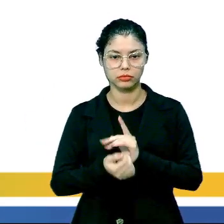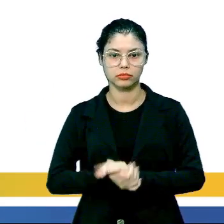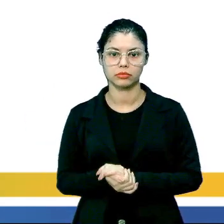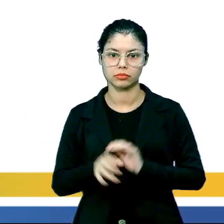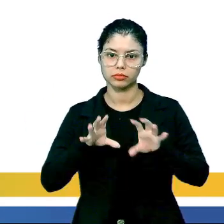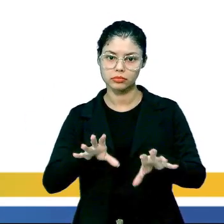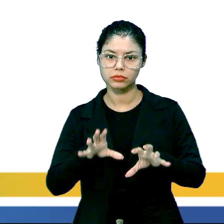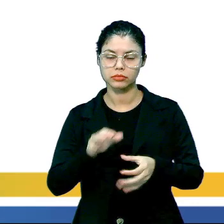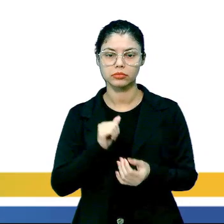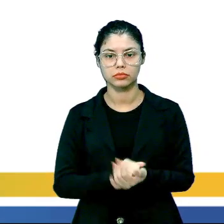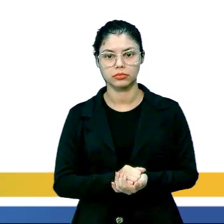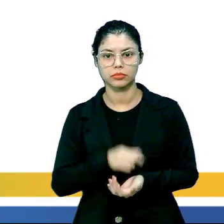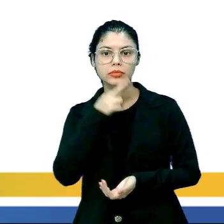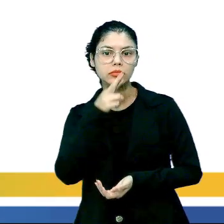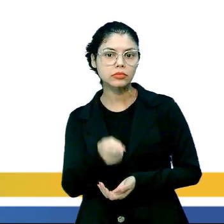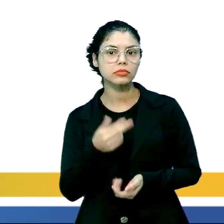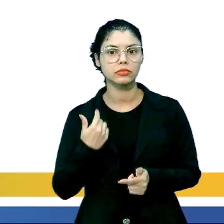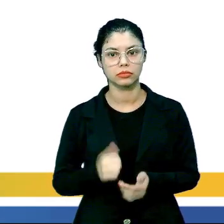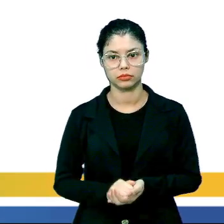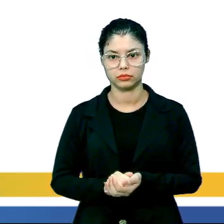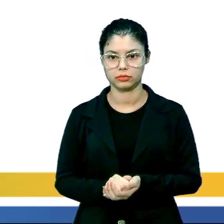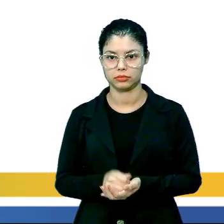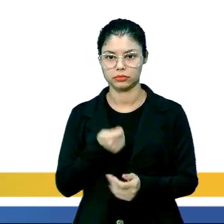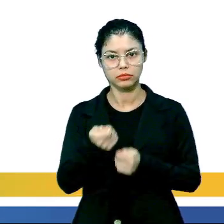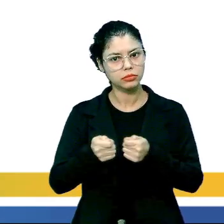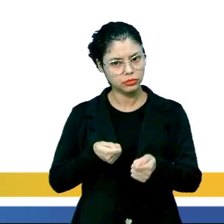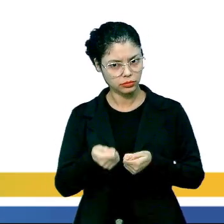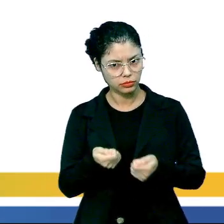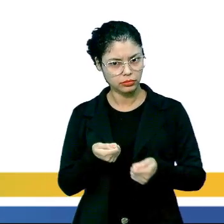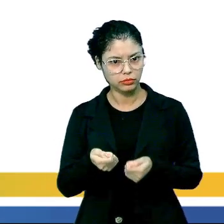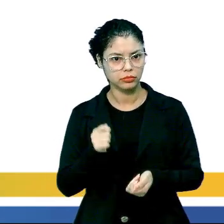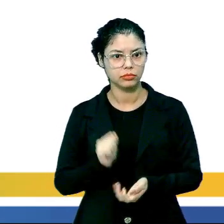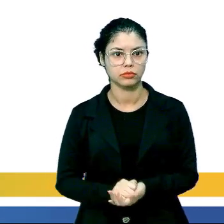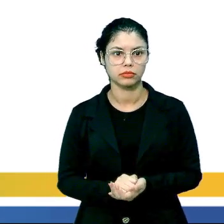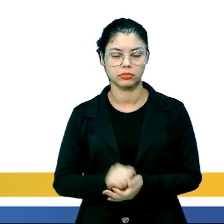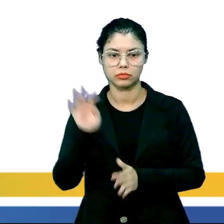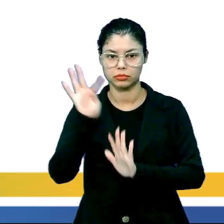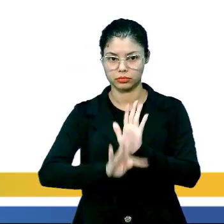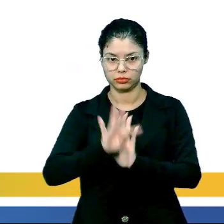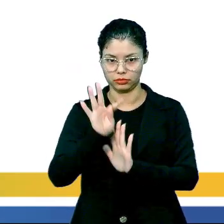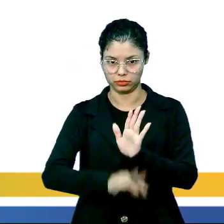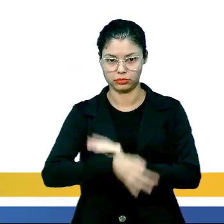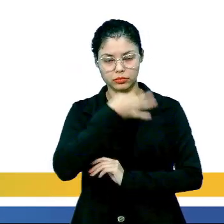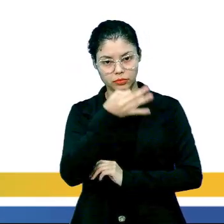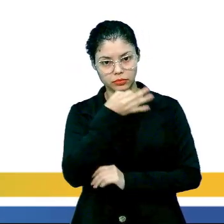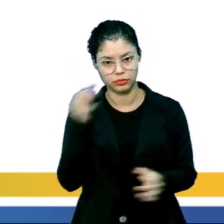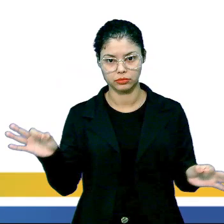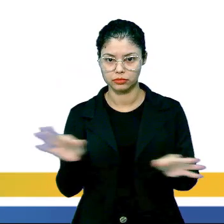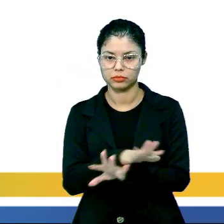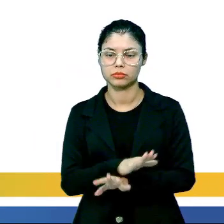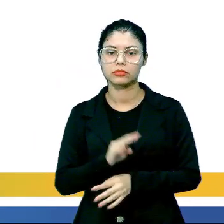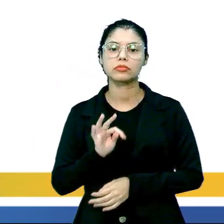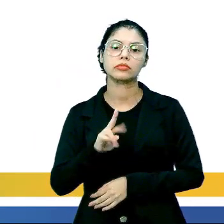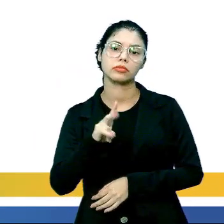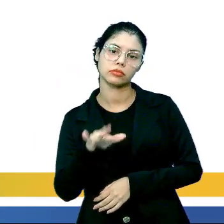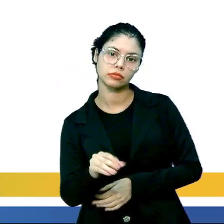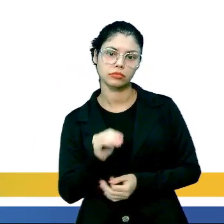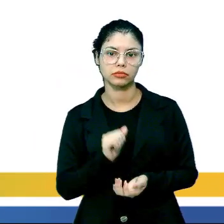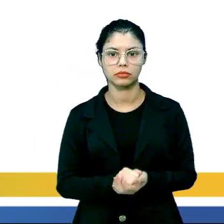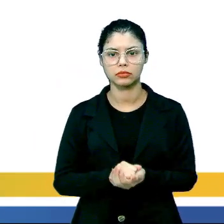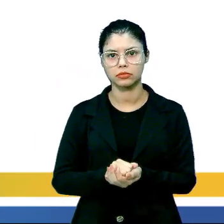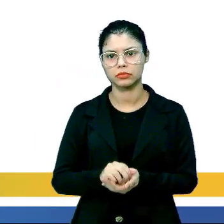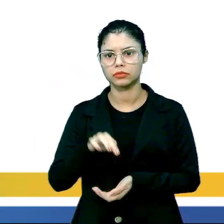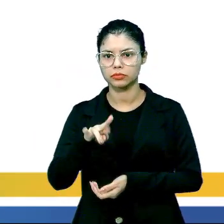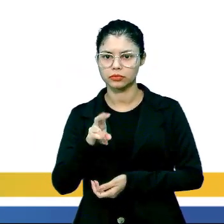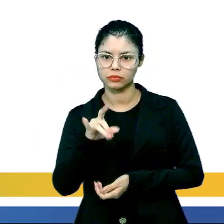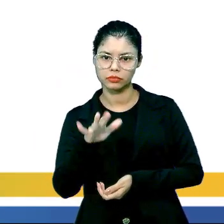Esse tipo de recurso é o que predomina num texto argumentativo. E isso acaba por